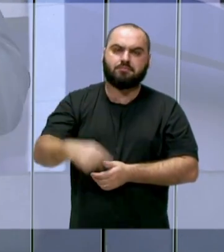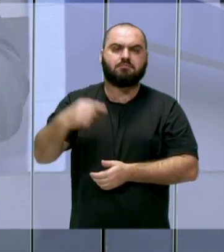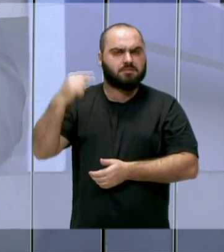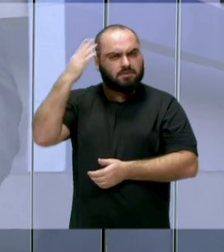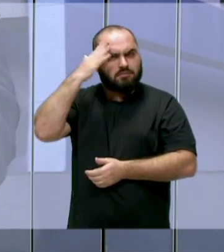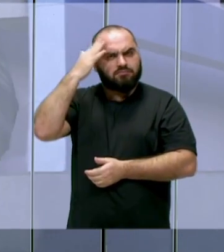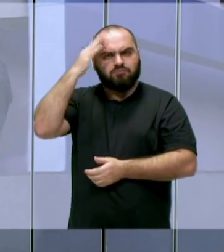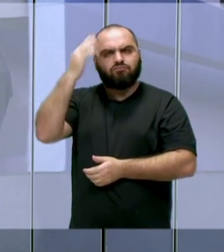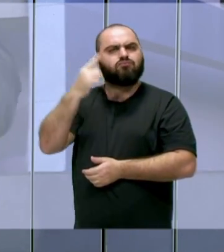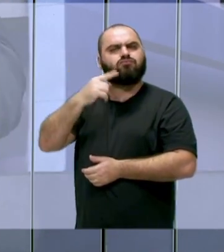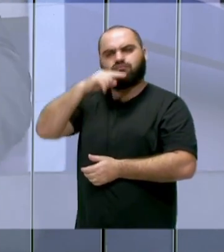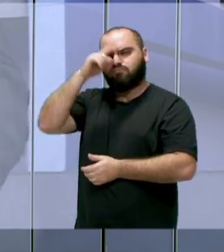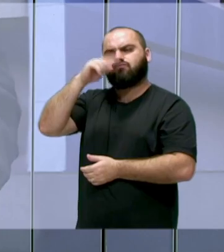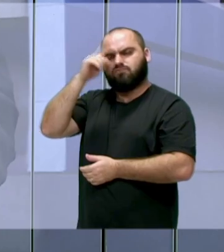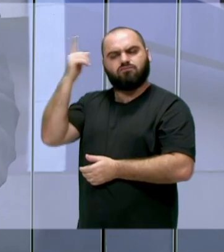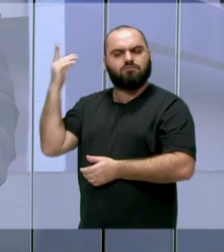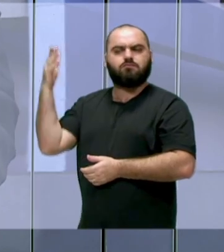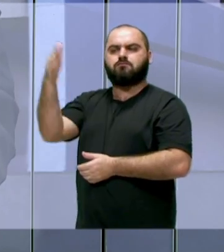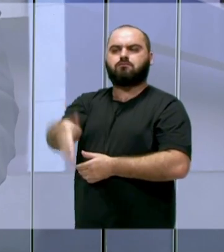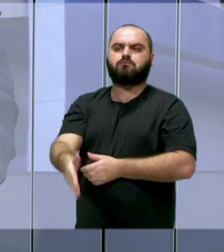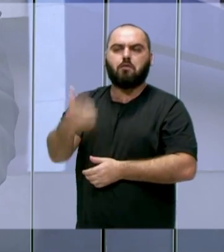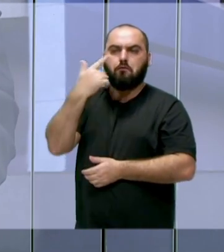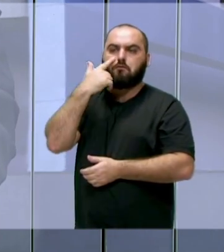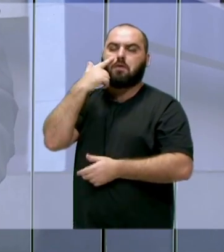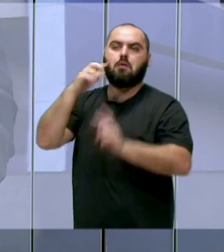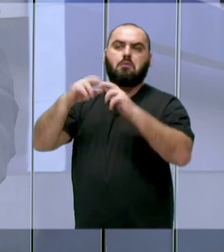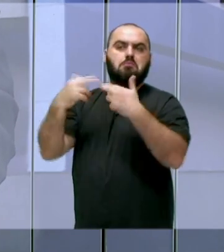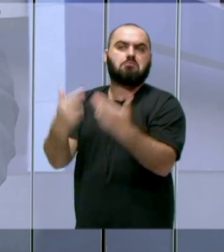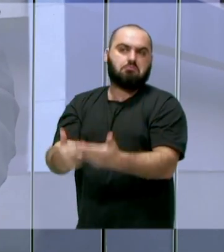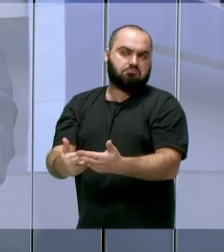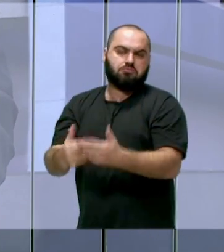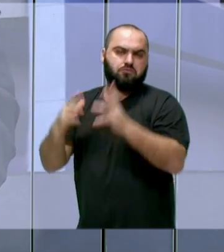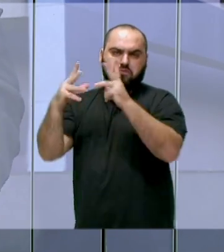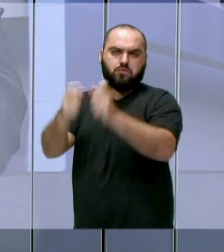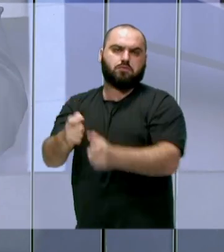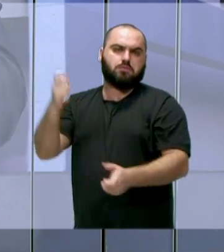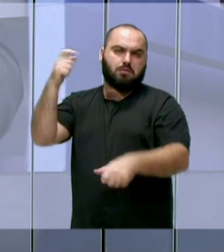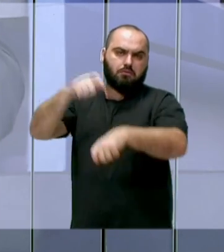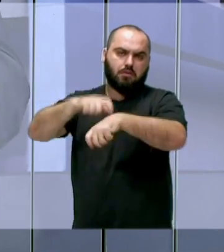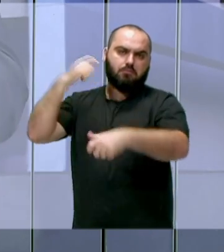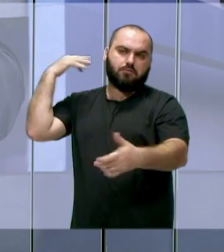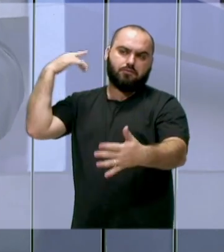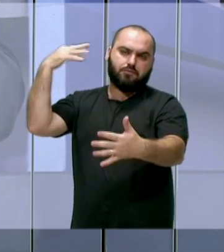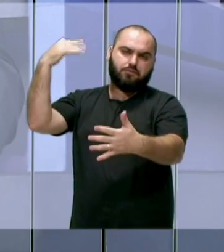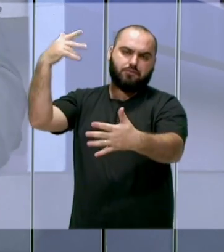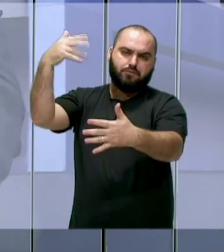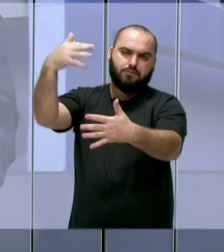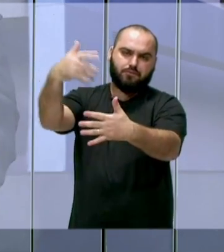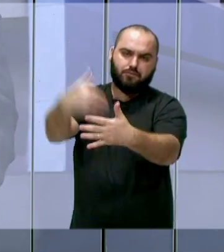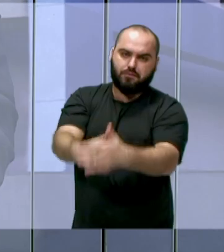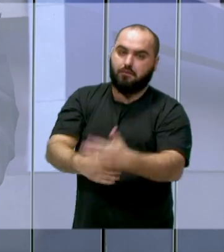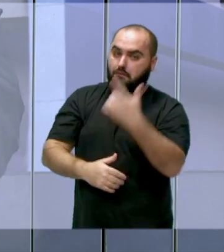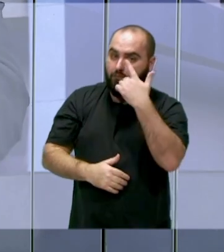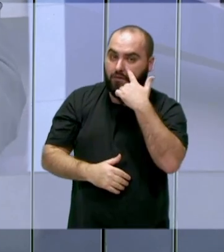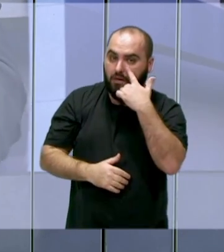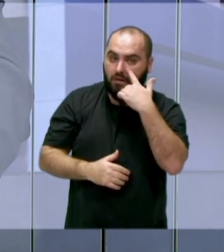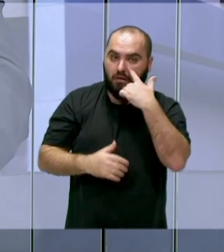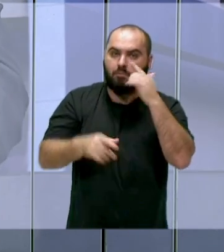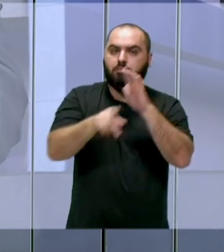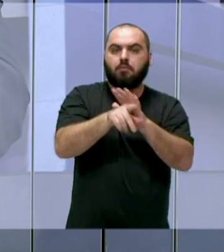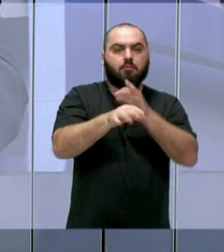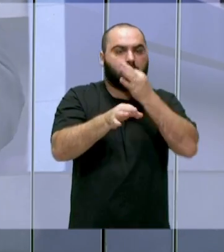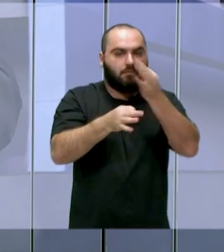mesmo, vinha, acompanhava a sessão sem entender muito e depois, com o passar do tempo, mantive o gosto de acompanhar, de estar dando meus